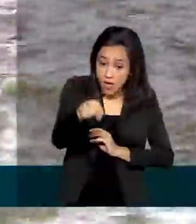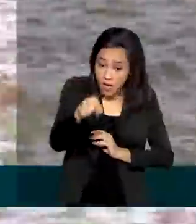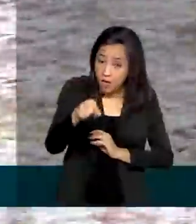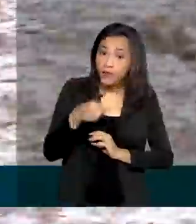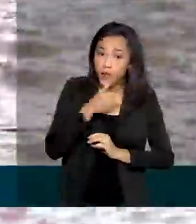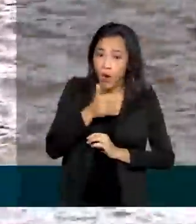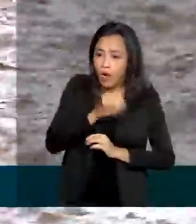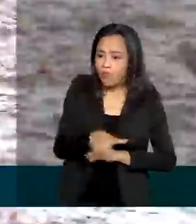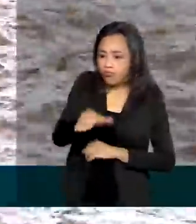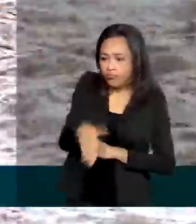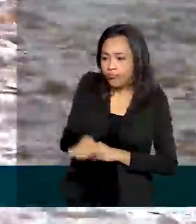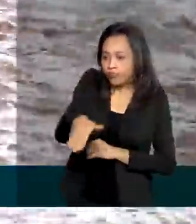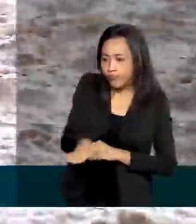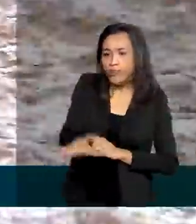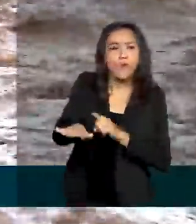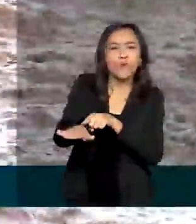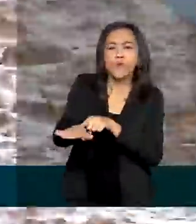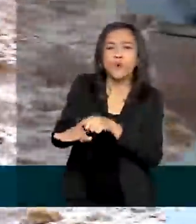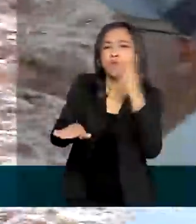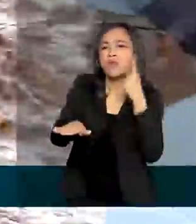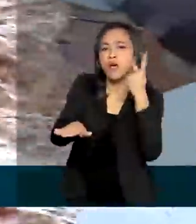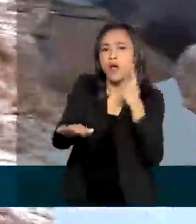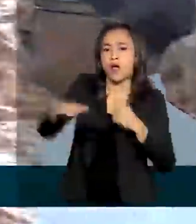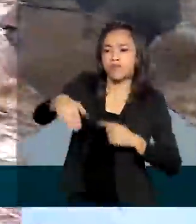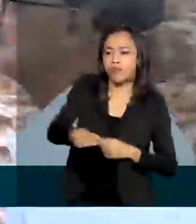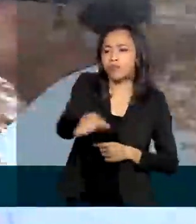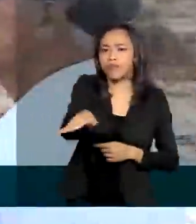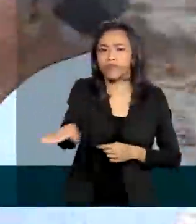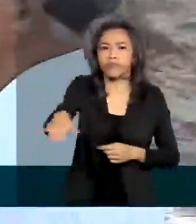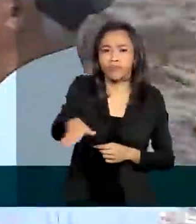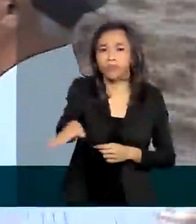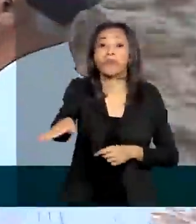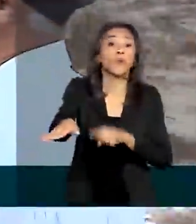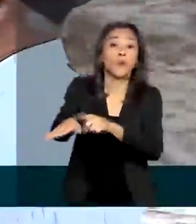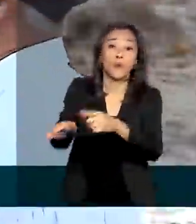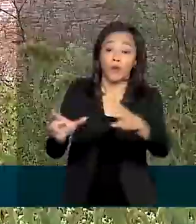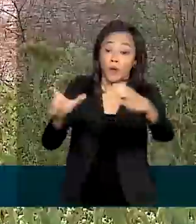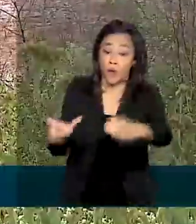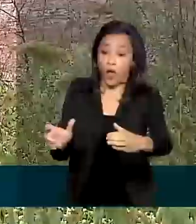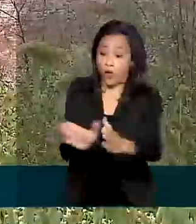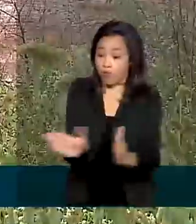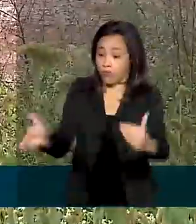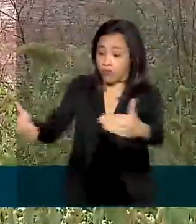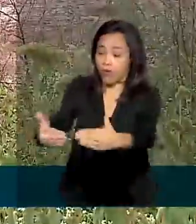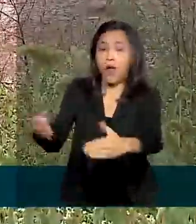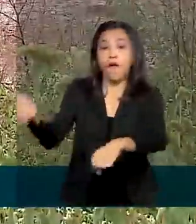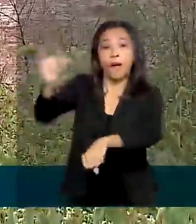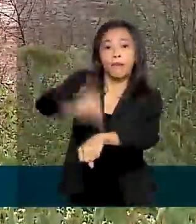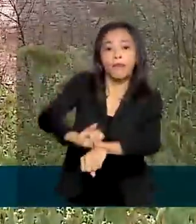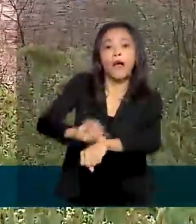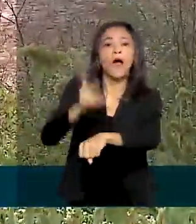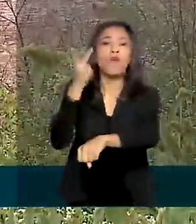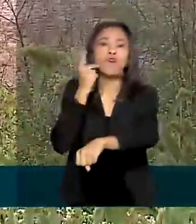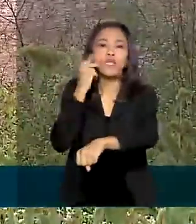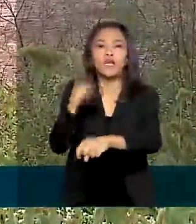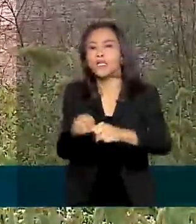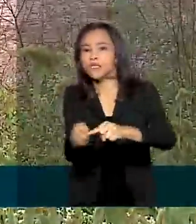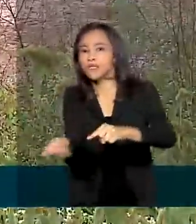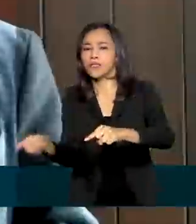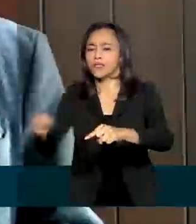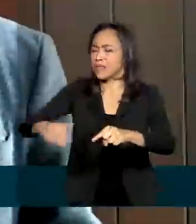espaço nos canais cearenses, se dirigindo aos reservatórios que abastecem a capital Fortaleza e a região